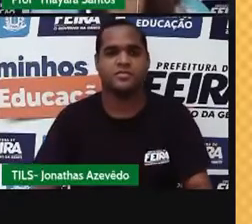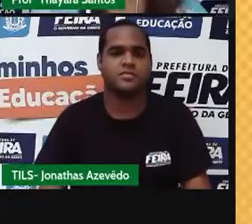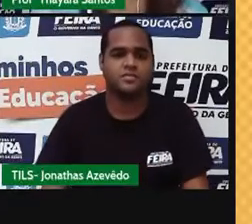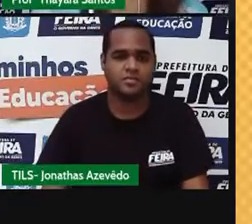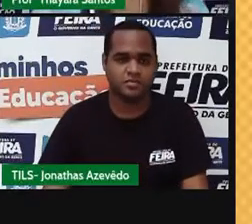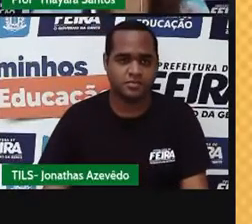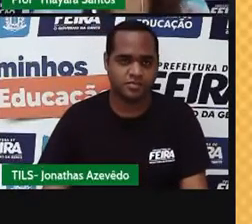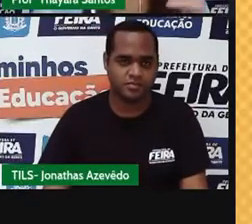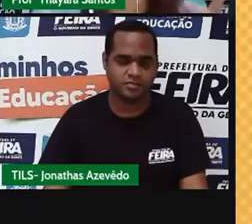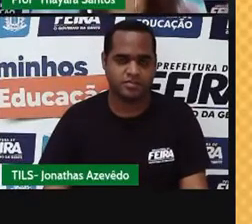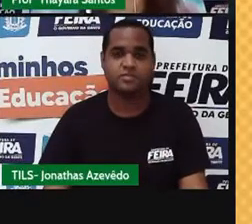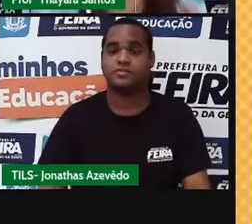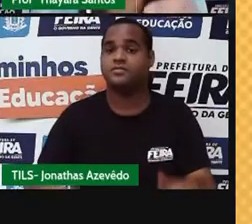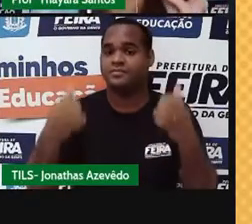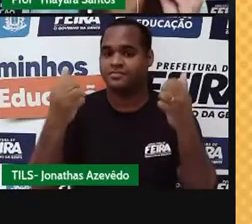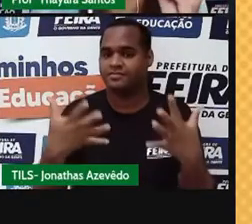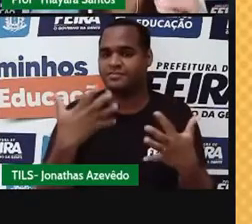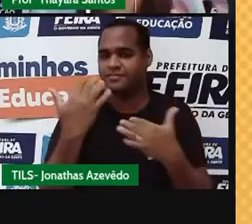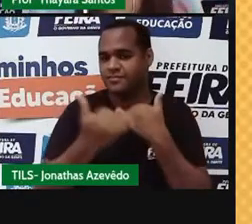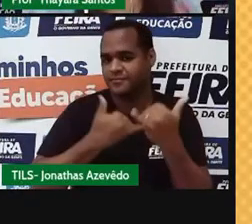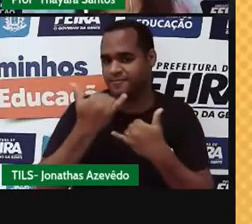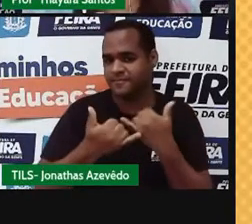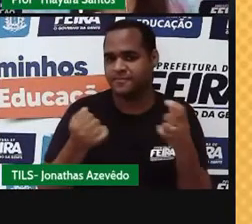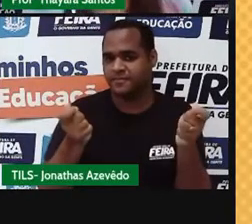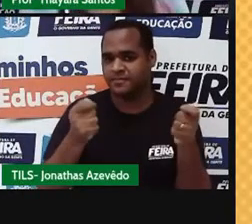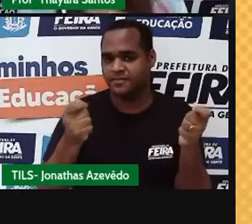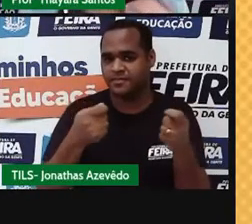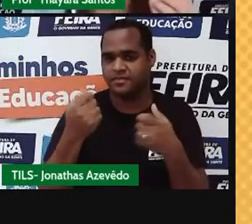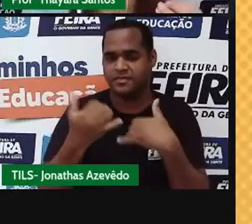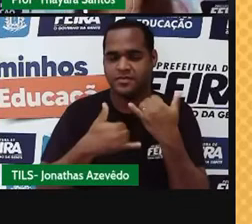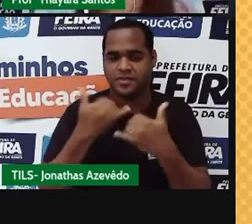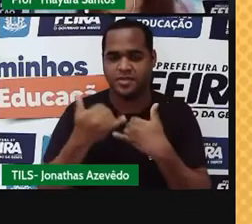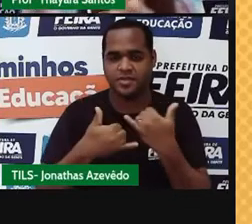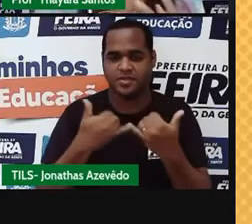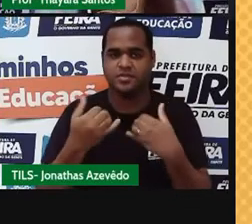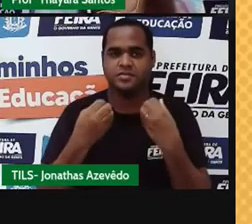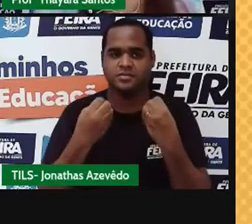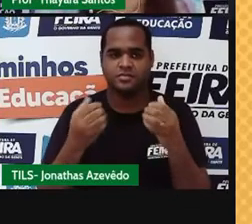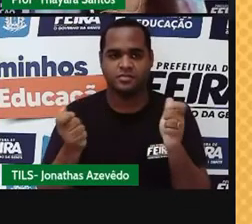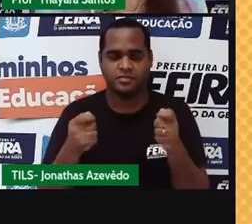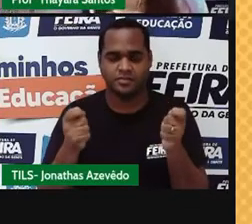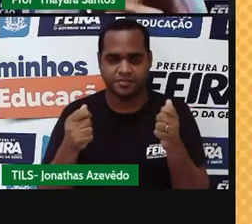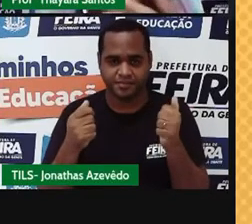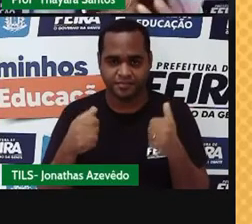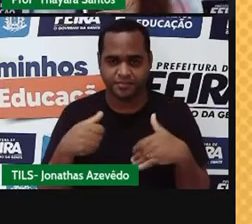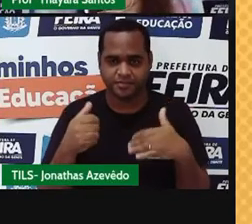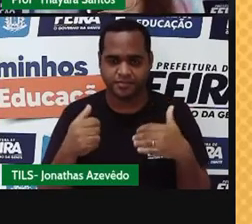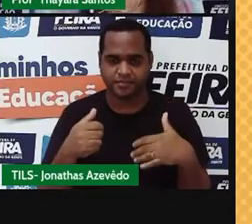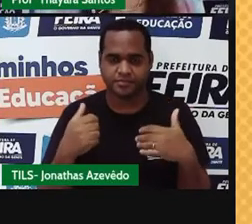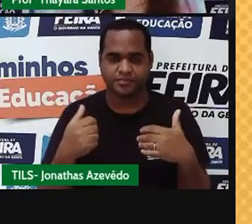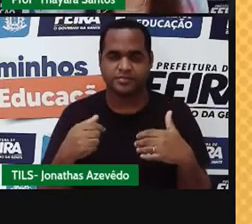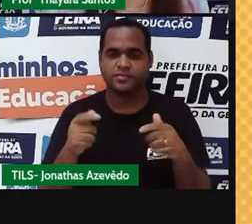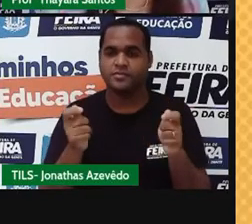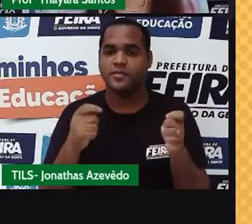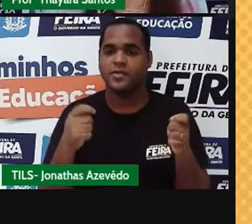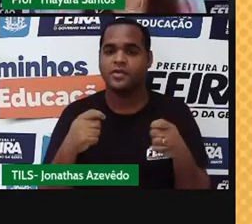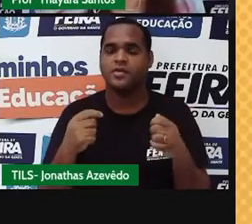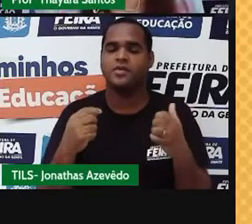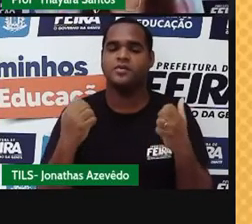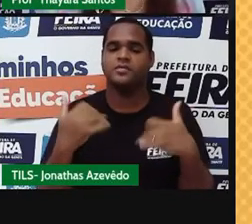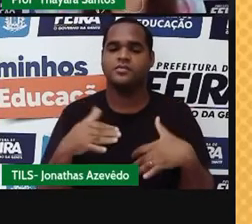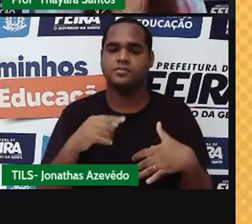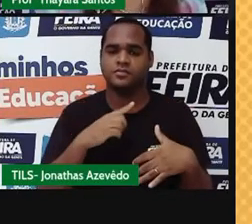E vamos brincar um pouquinho aqui, montar algumas substâncias para a gente poder classificar elas em simples e